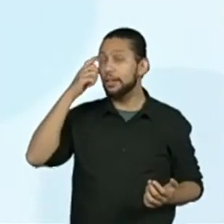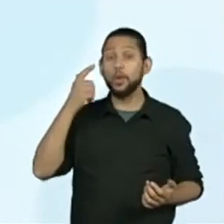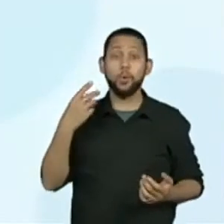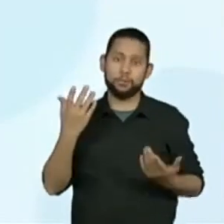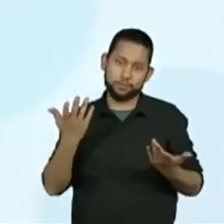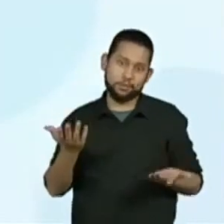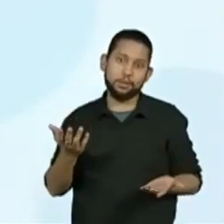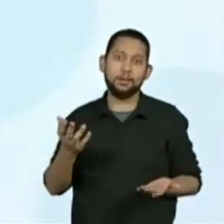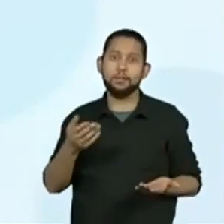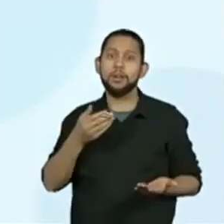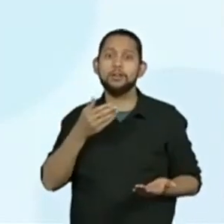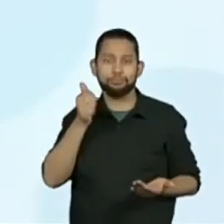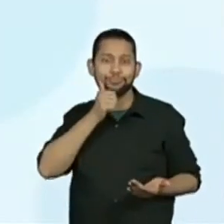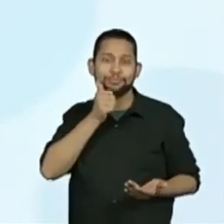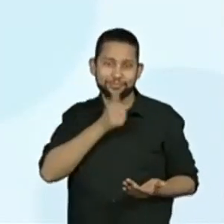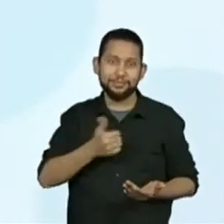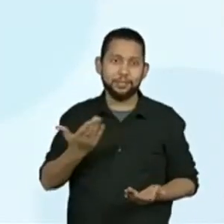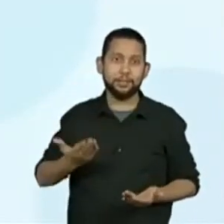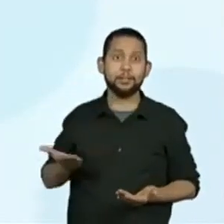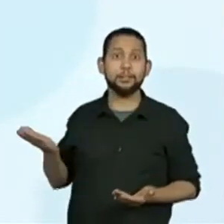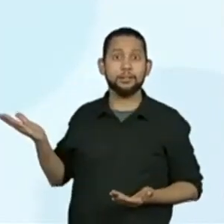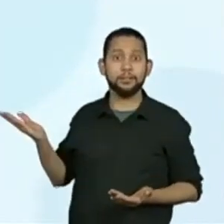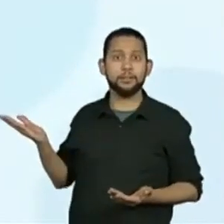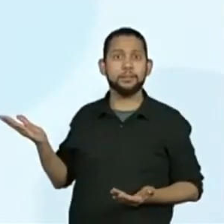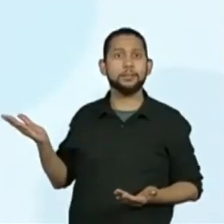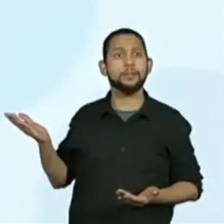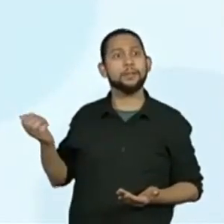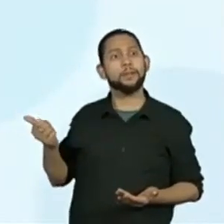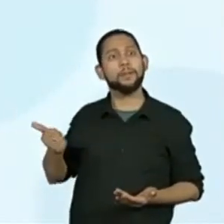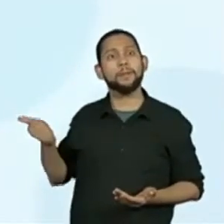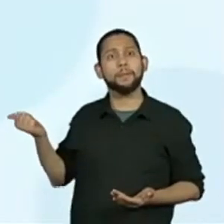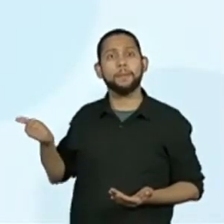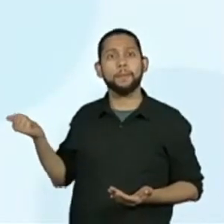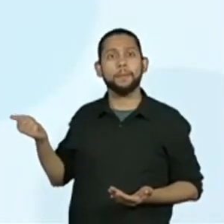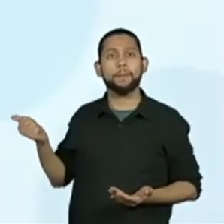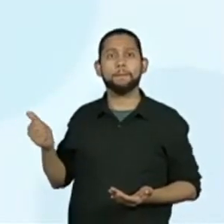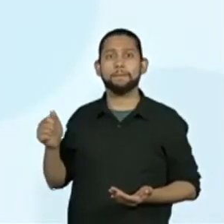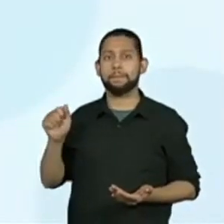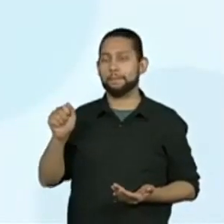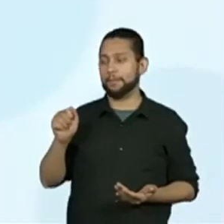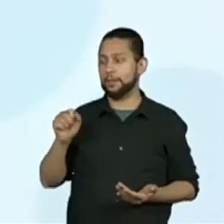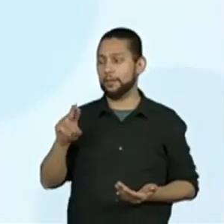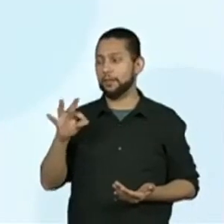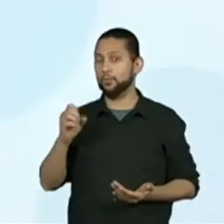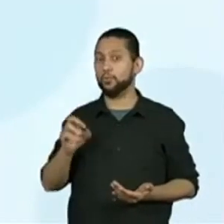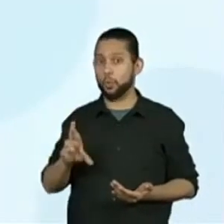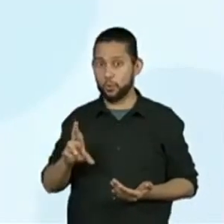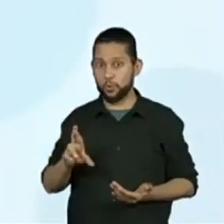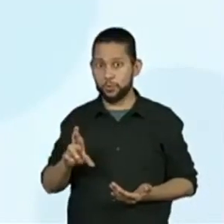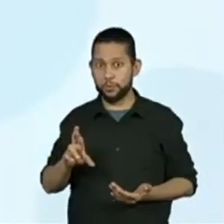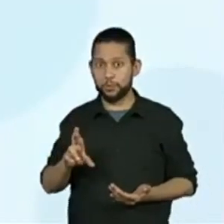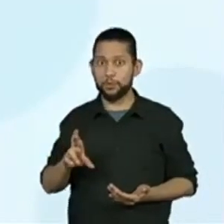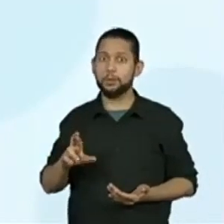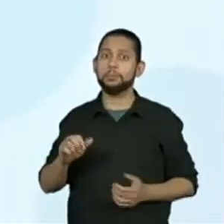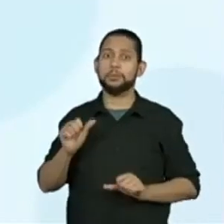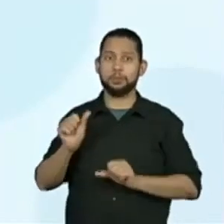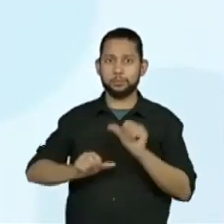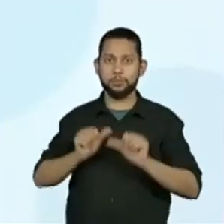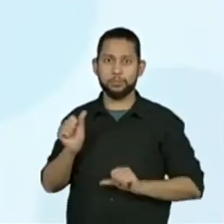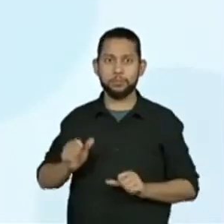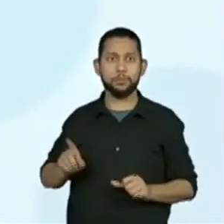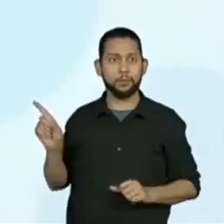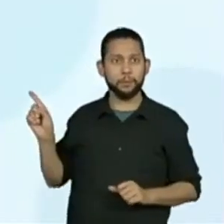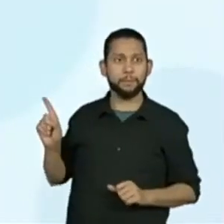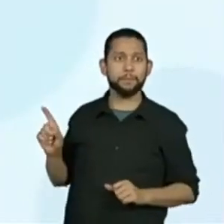coloca Cecília Meireles. Então, vamos corrigir na resposta. Essa palavra aqui, ó. Isso aqui, esse gênero será corrigido na resposta.